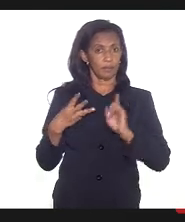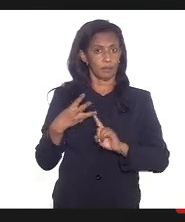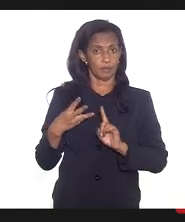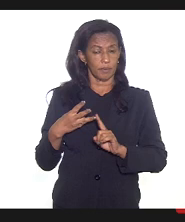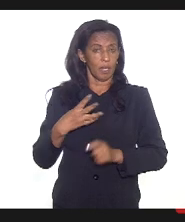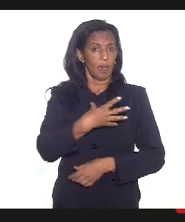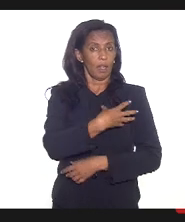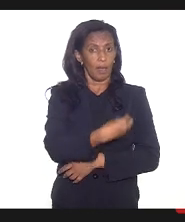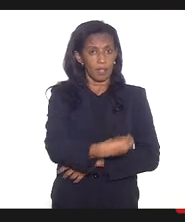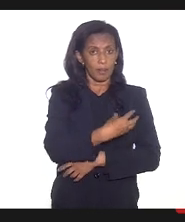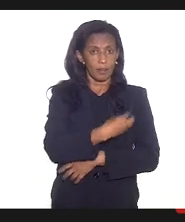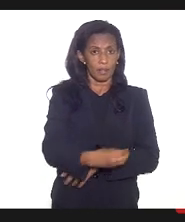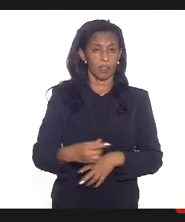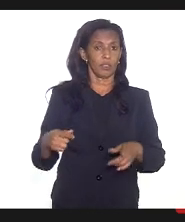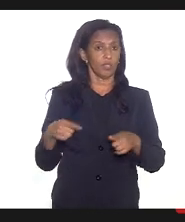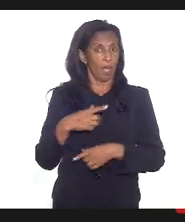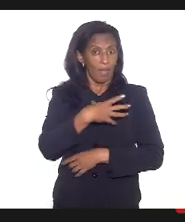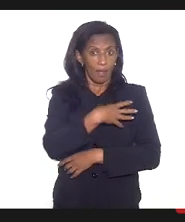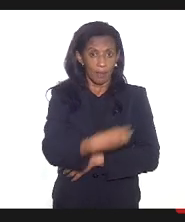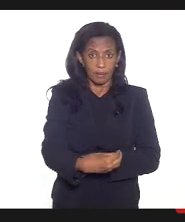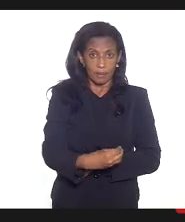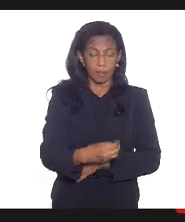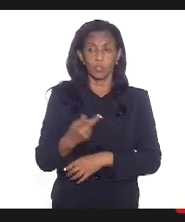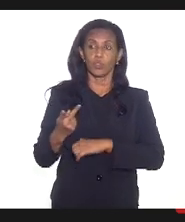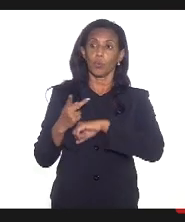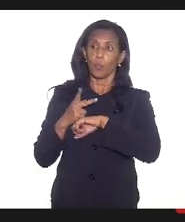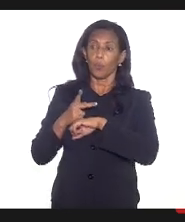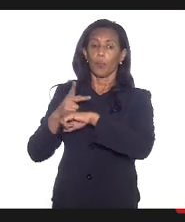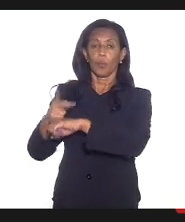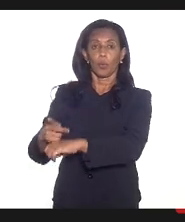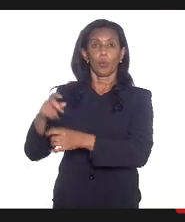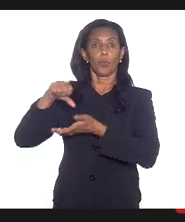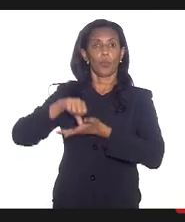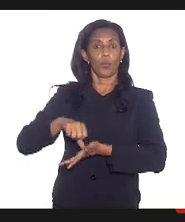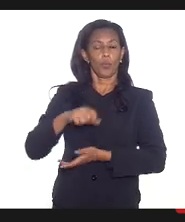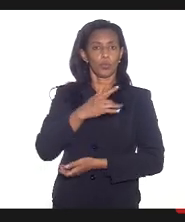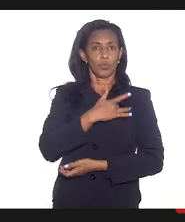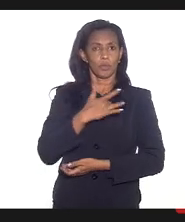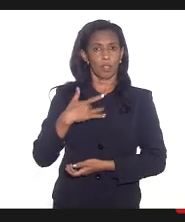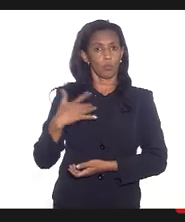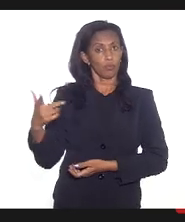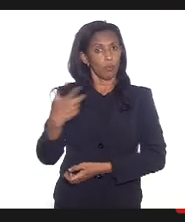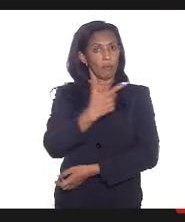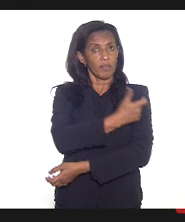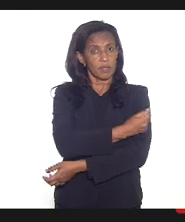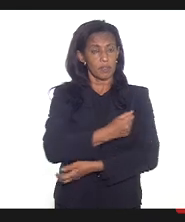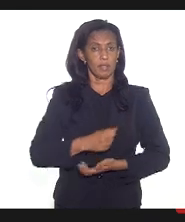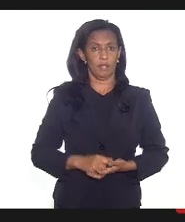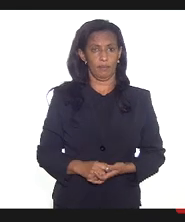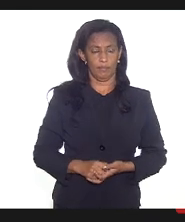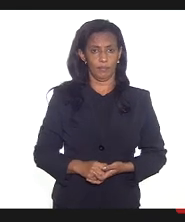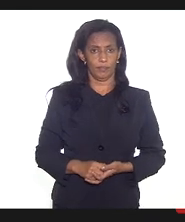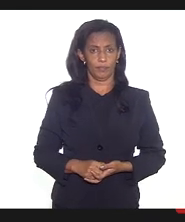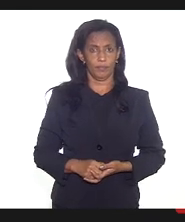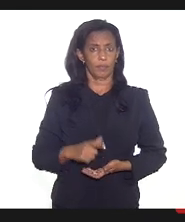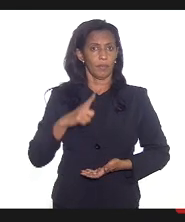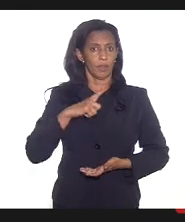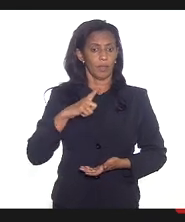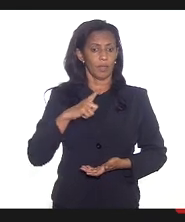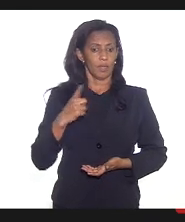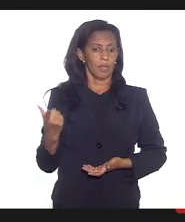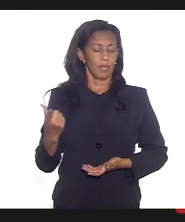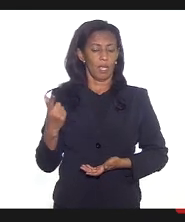lactantes é lactante procure unidade de saúde faça sua vacinação ter cotas